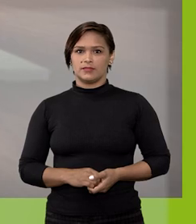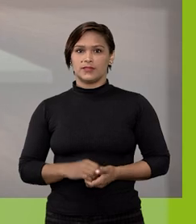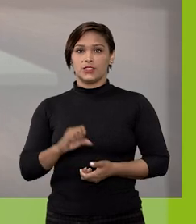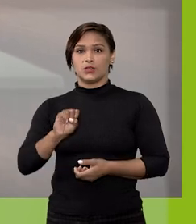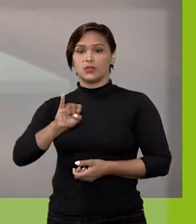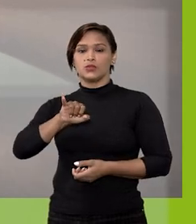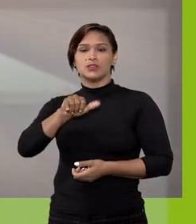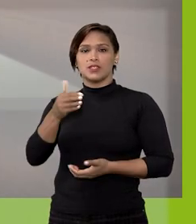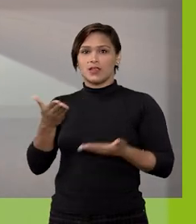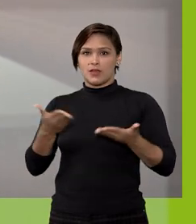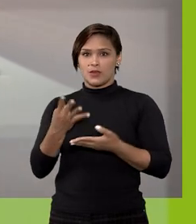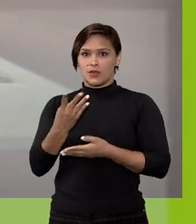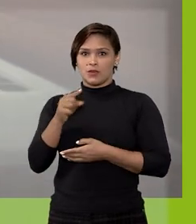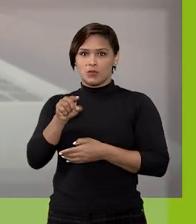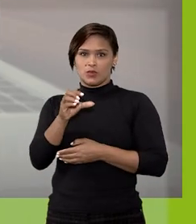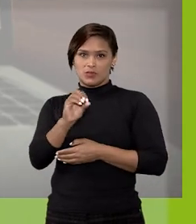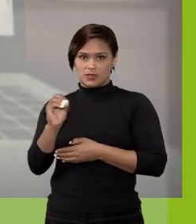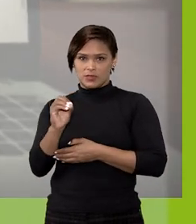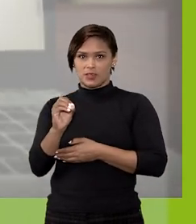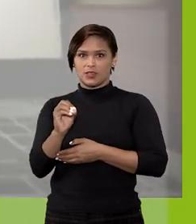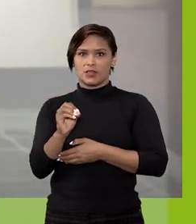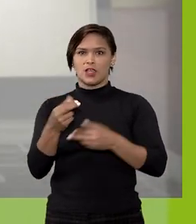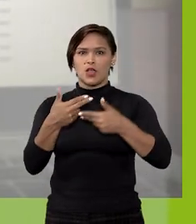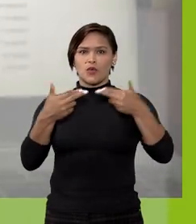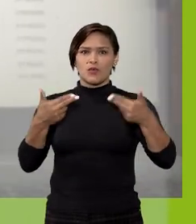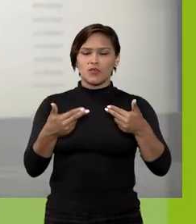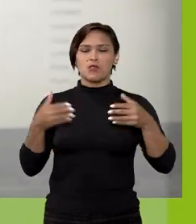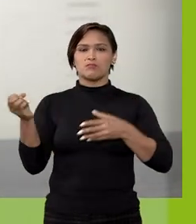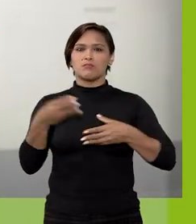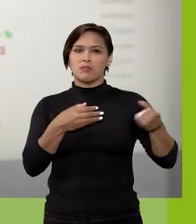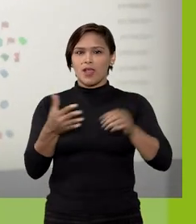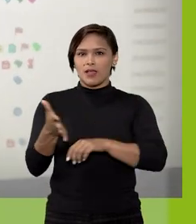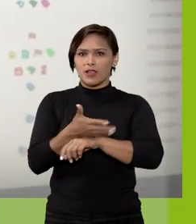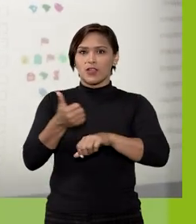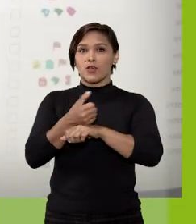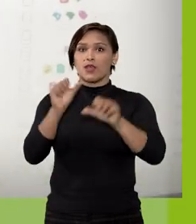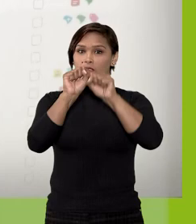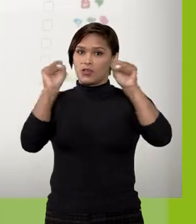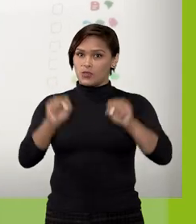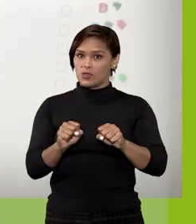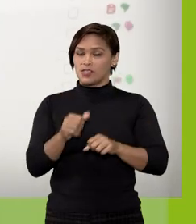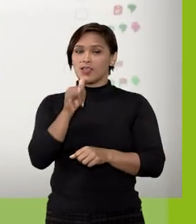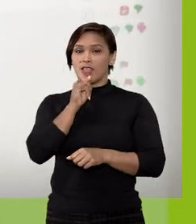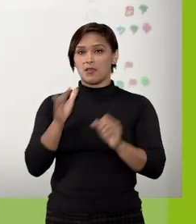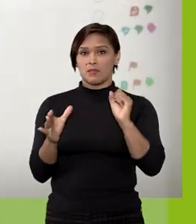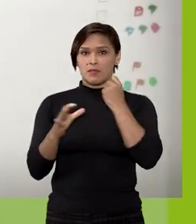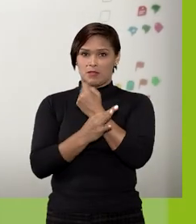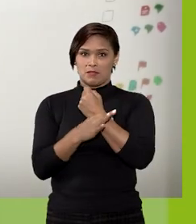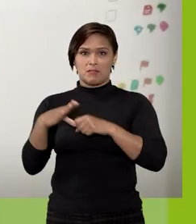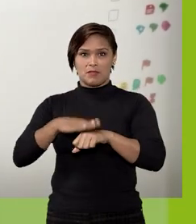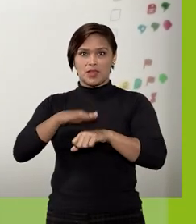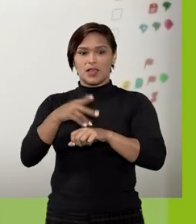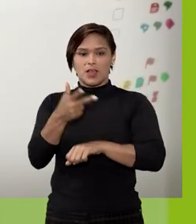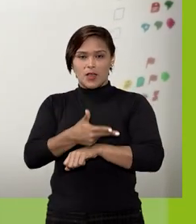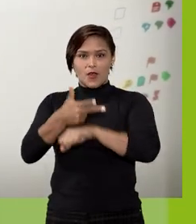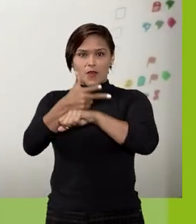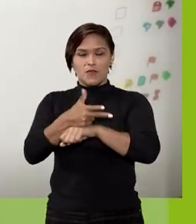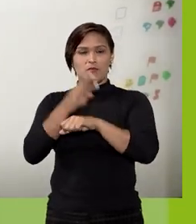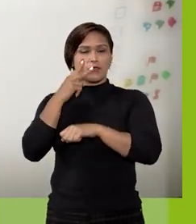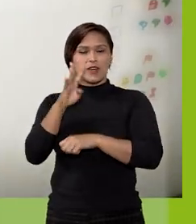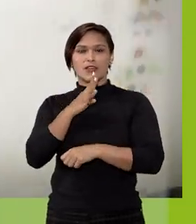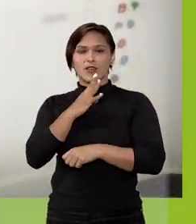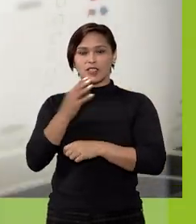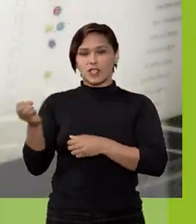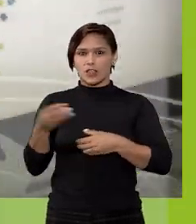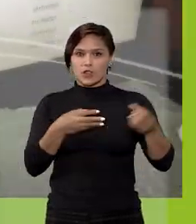O SEI agora é 4.0. As ferramentas foram aprimoradas e o sistema está ainda mais seguro. Neste vídeo você vai